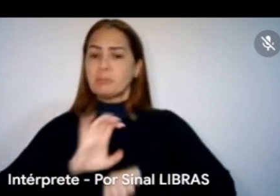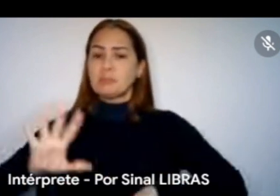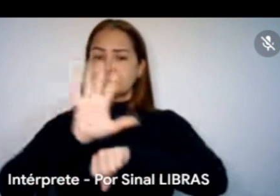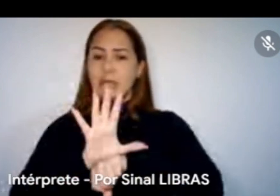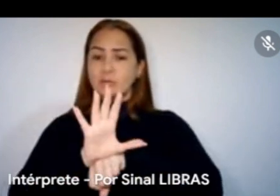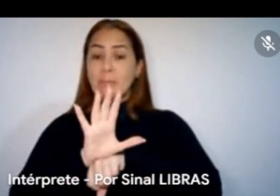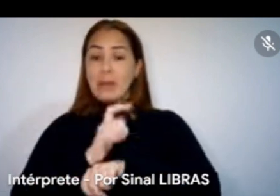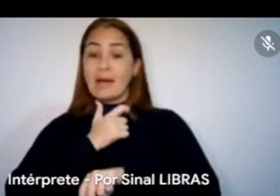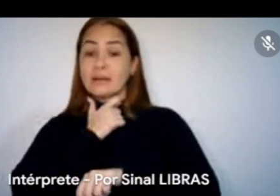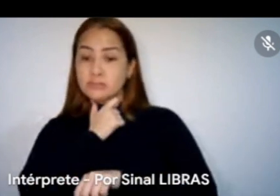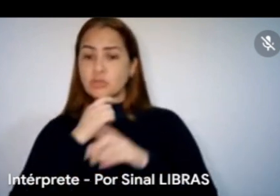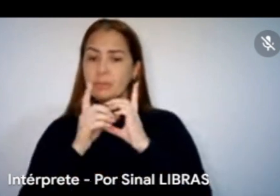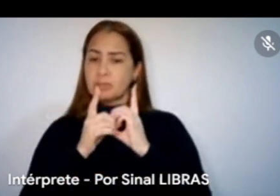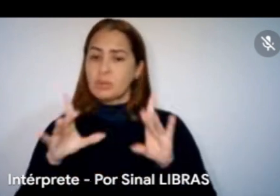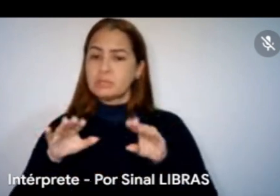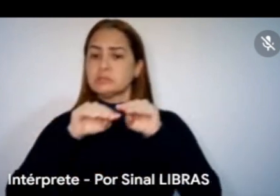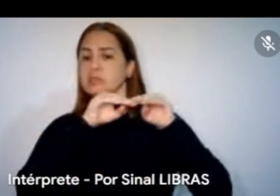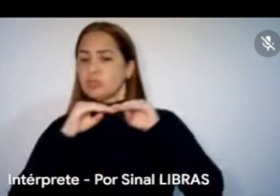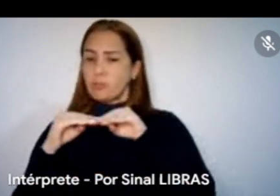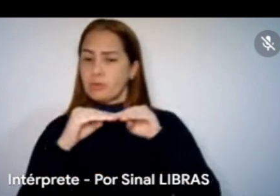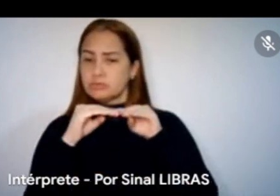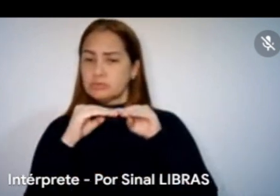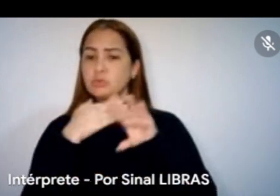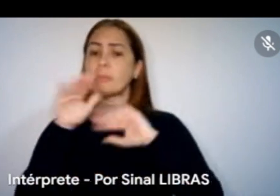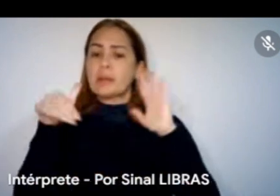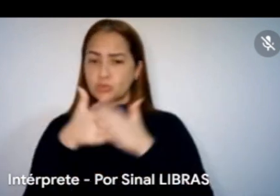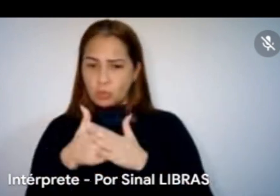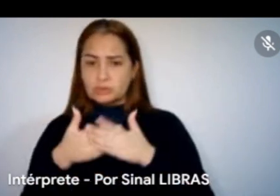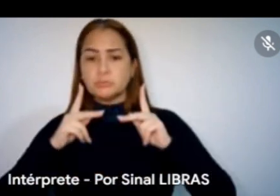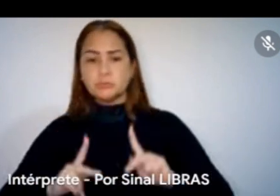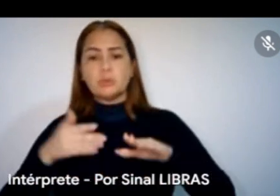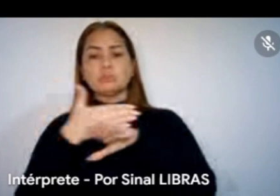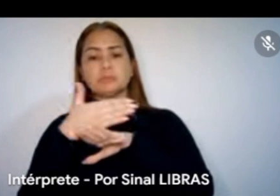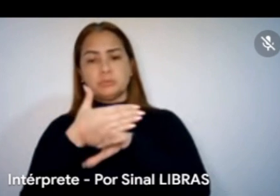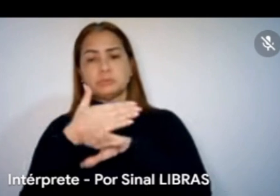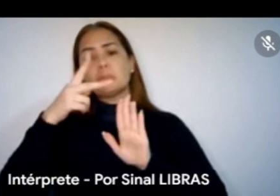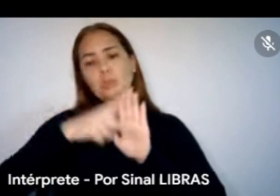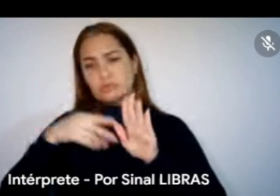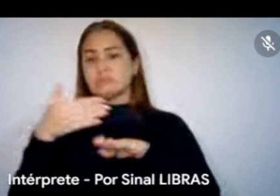uma democracia mais equitativa para todos os participantes. É isso.